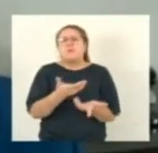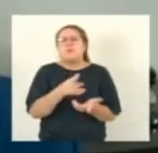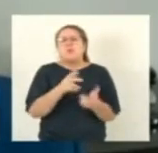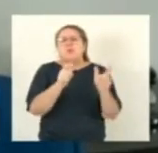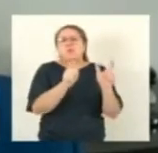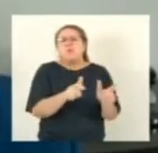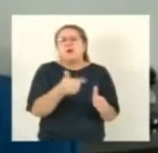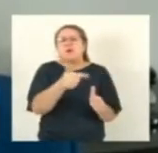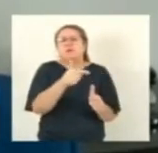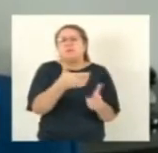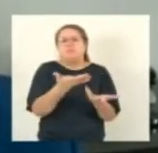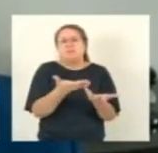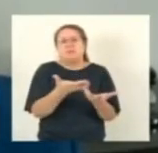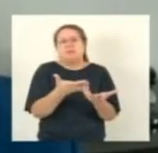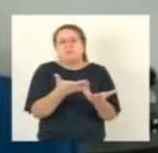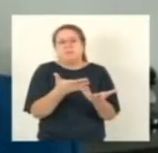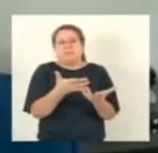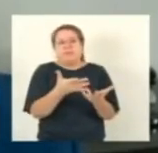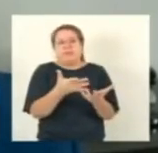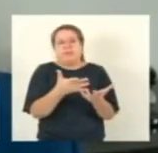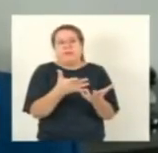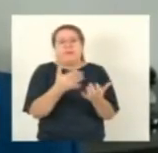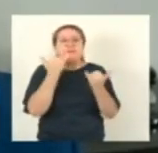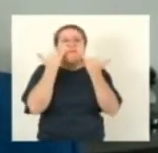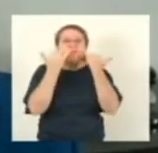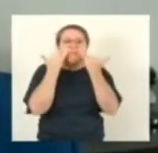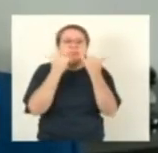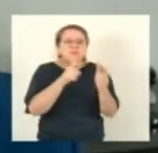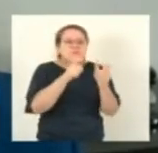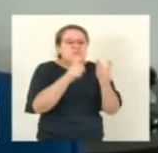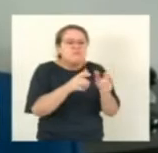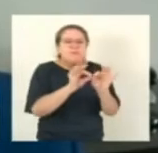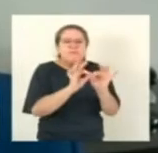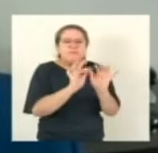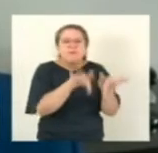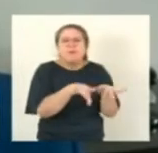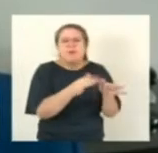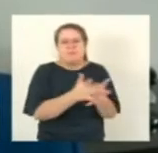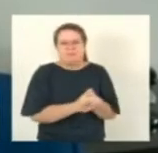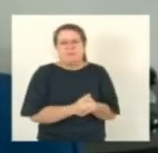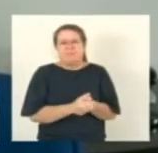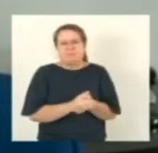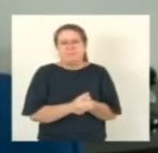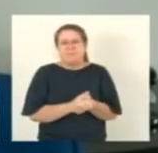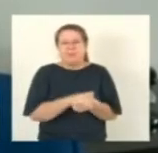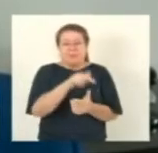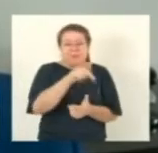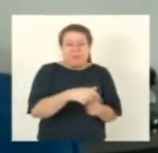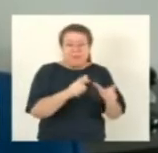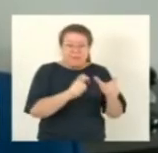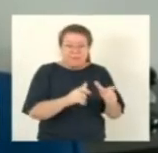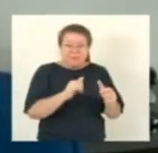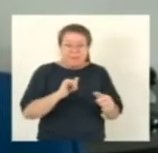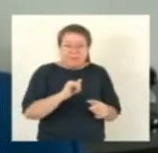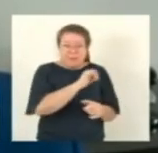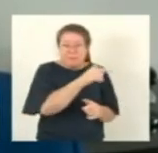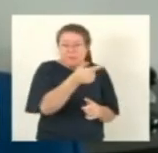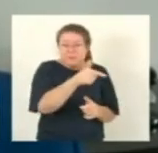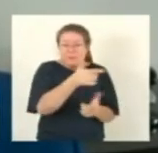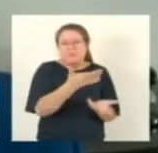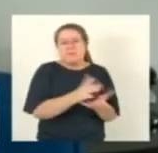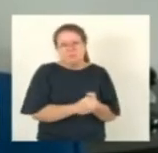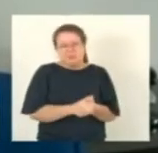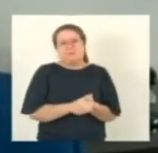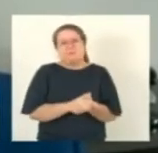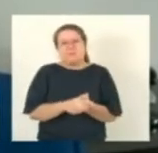indicado o destino então essa lei é para a gente uniformizar o tratamento com todos os aplicativos e